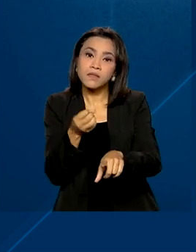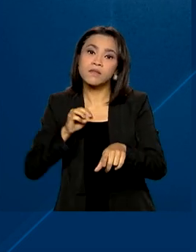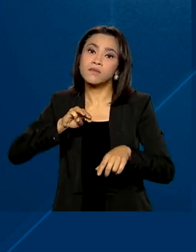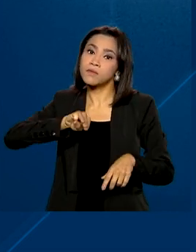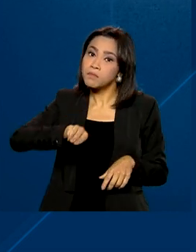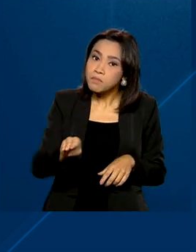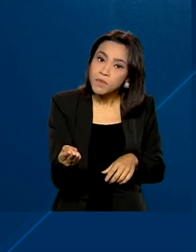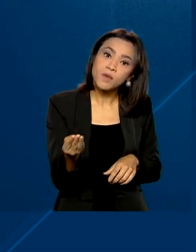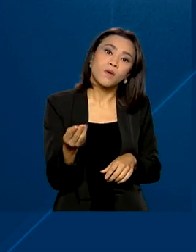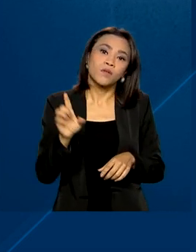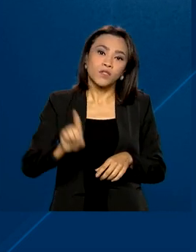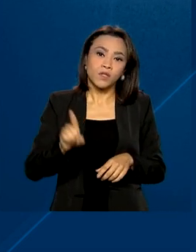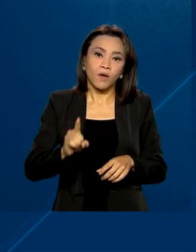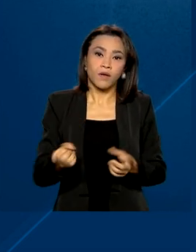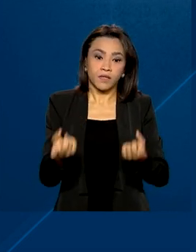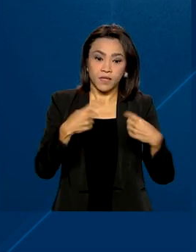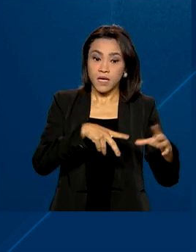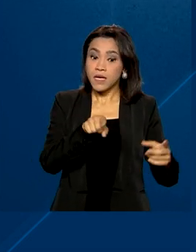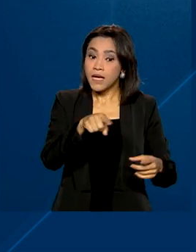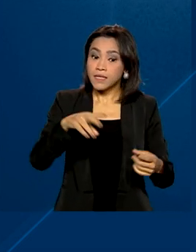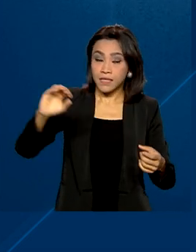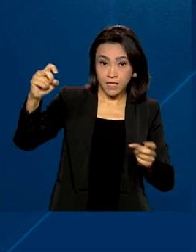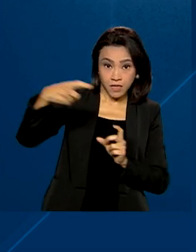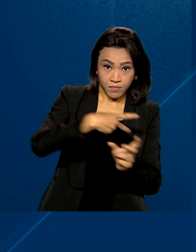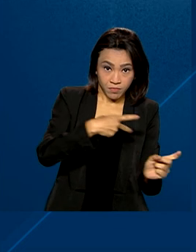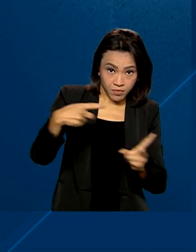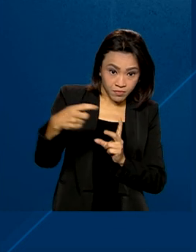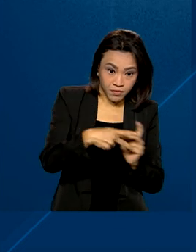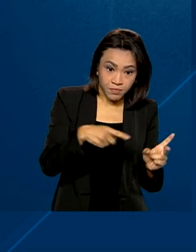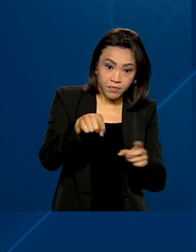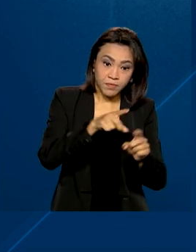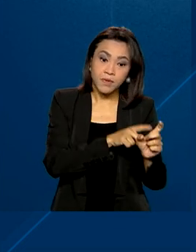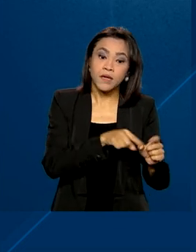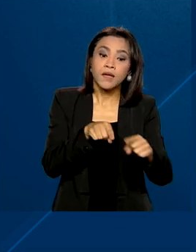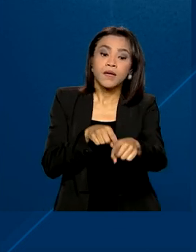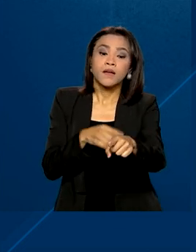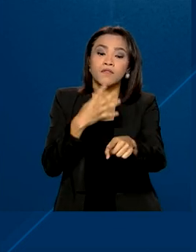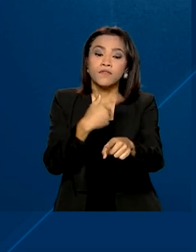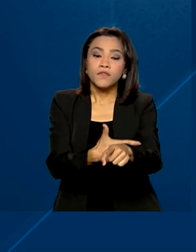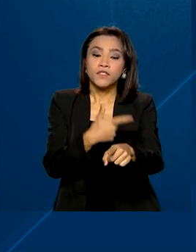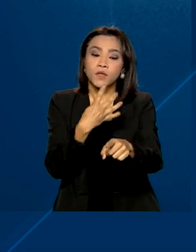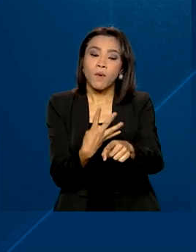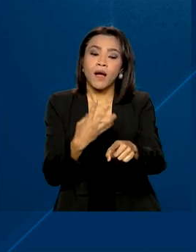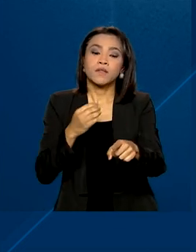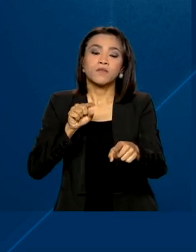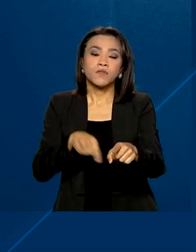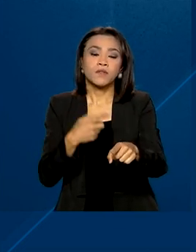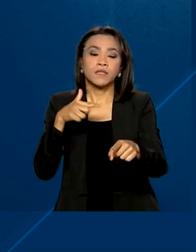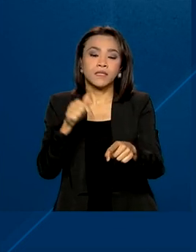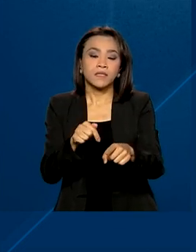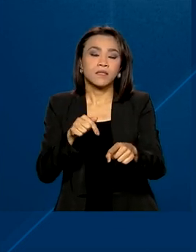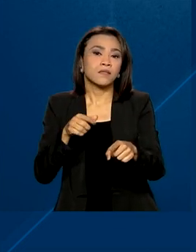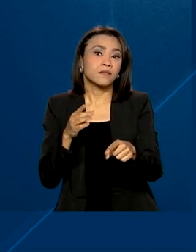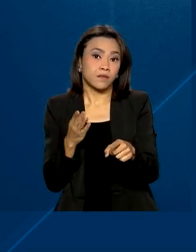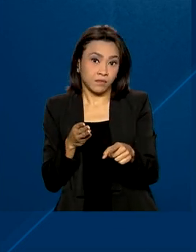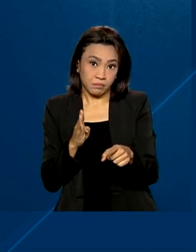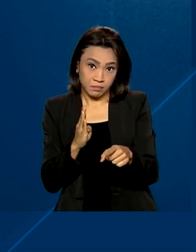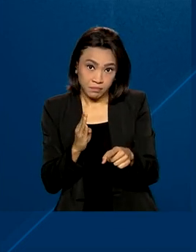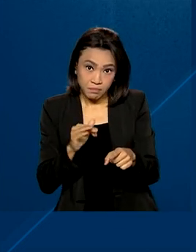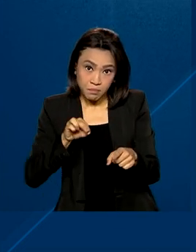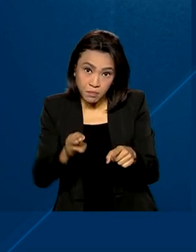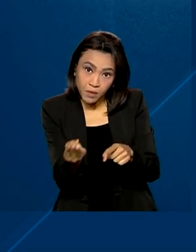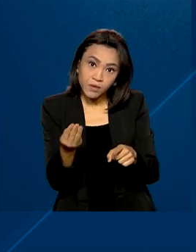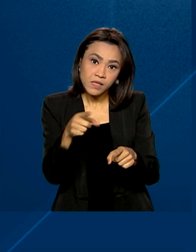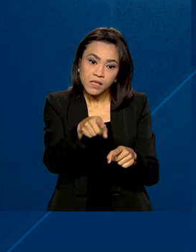de dólares e as importações 24 bilhões e 700 milhões de dólares. Ou seja, uma